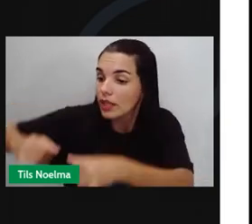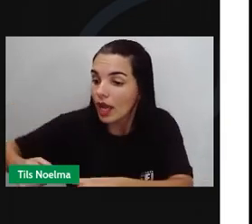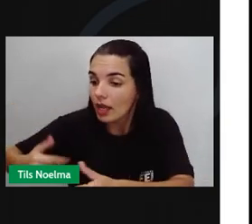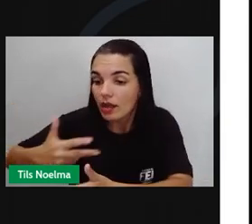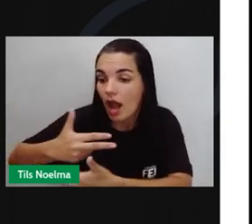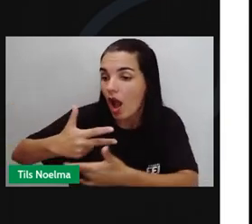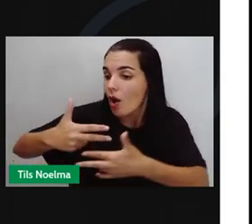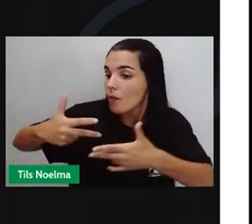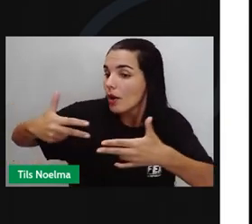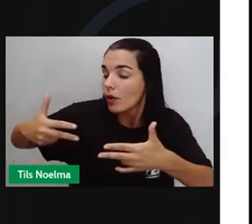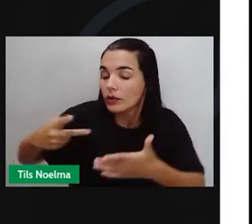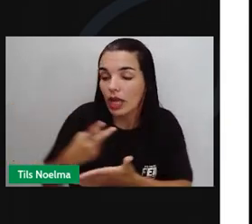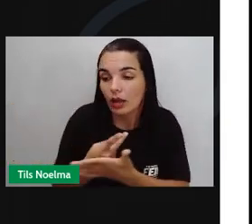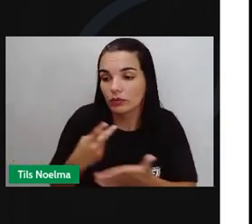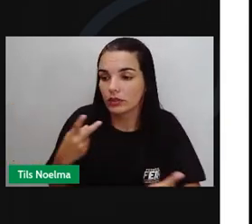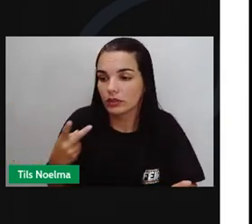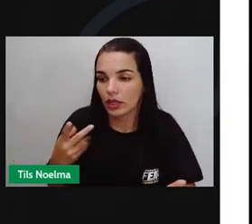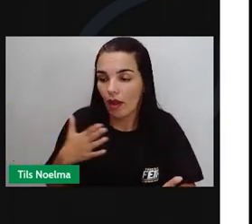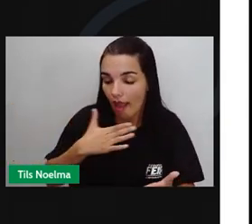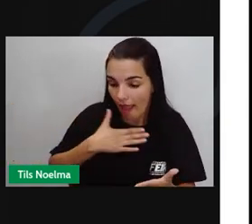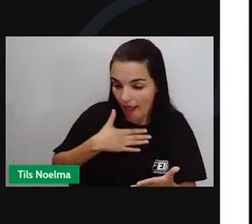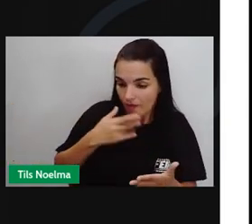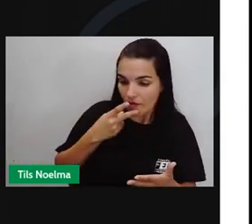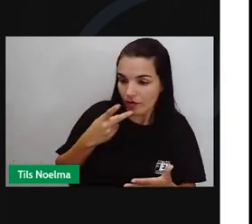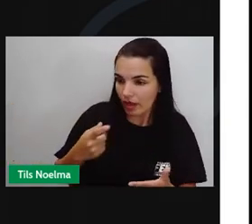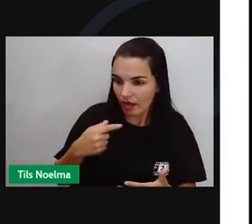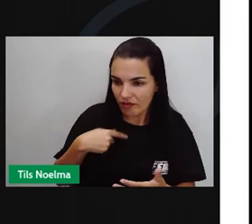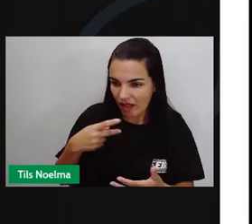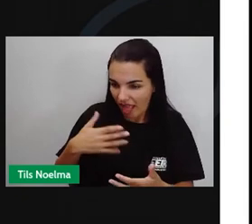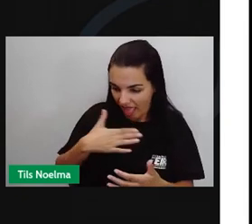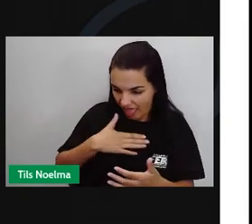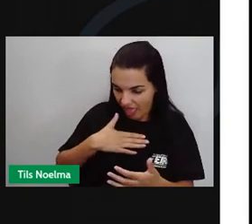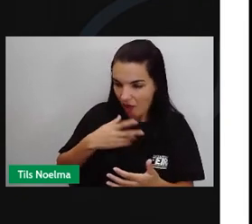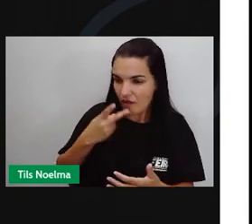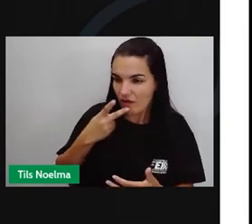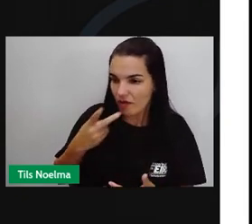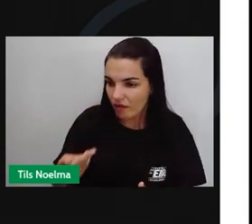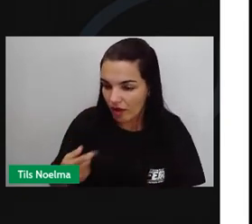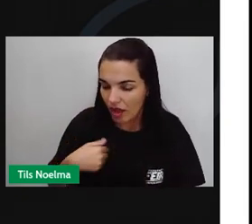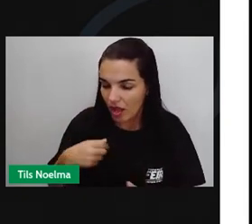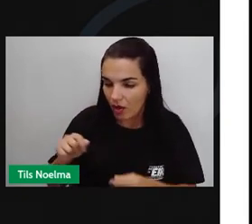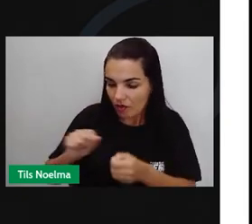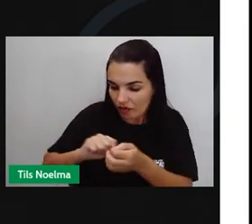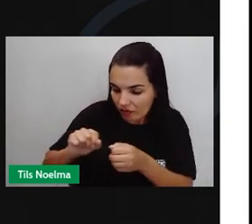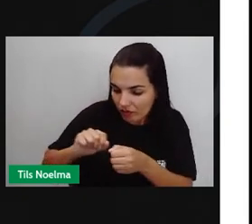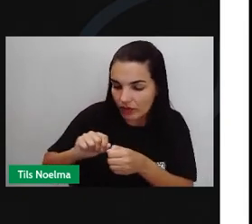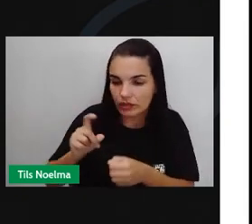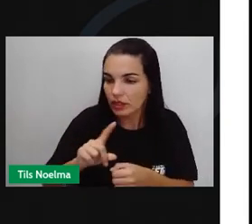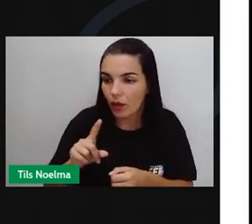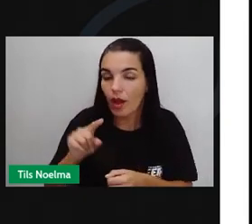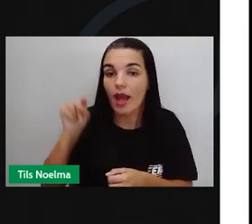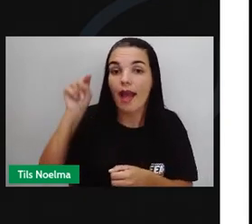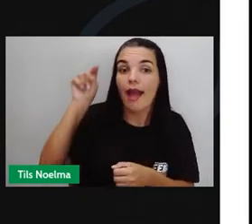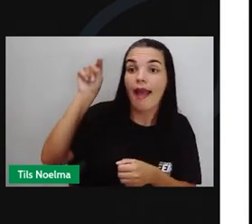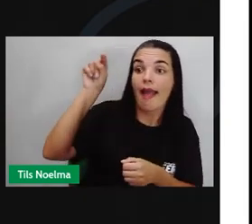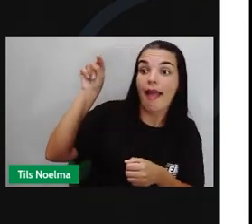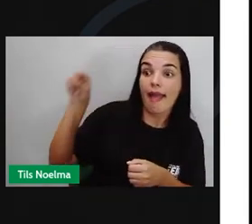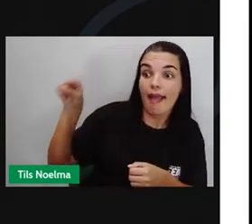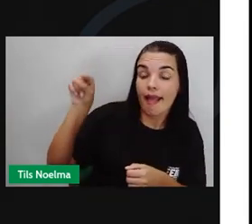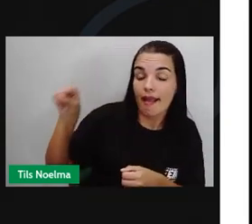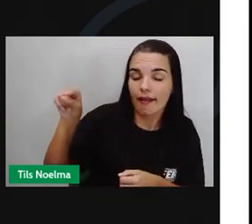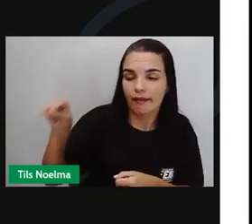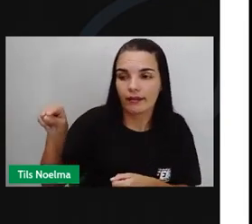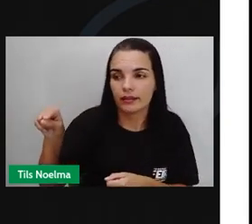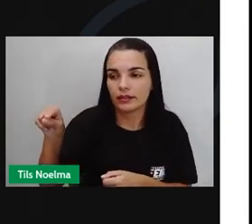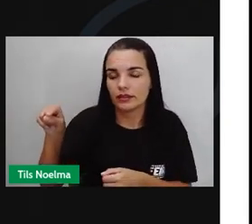Ou alguma coisa que aconteceu. Eu não vou dizer. Eu fui. Eu voltei. Eu vou dizer. Eles foram. Eles voltaram.